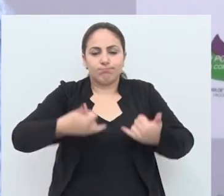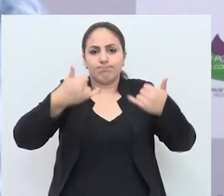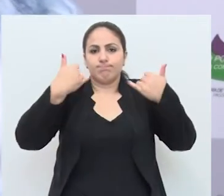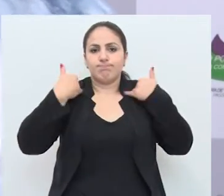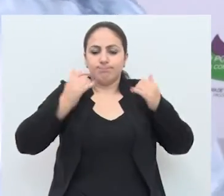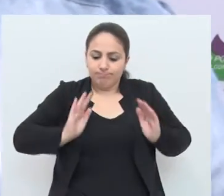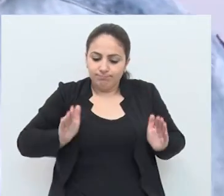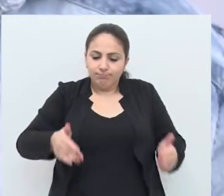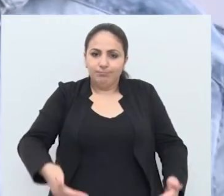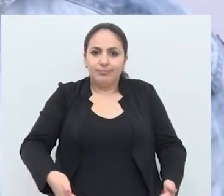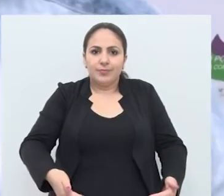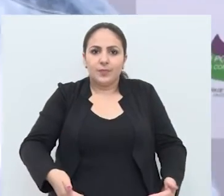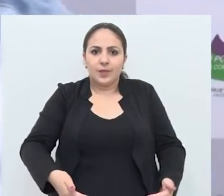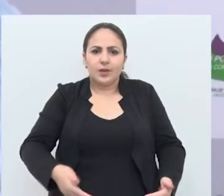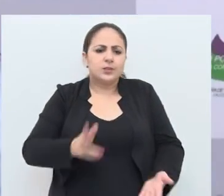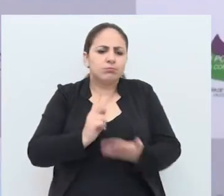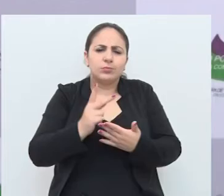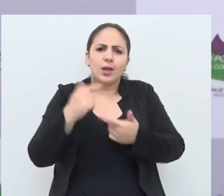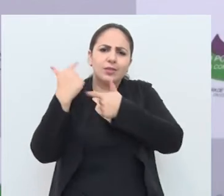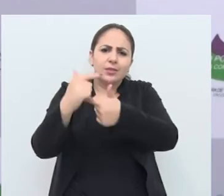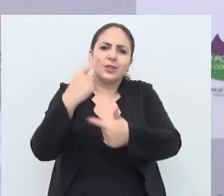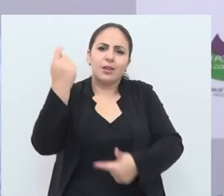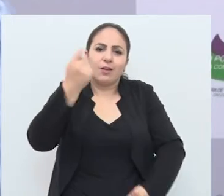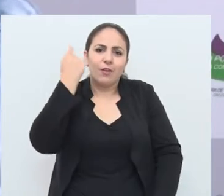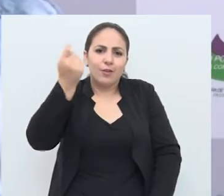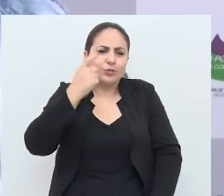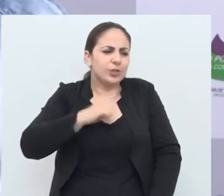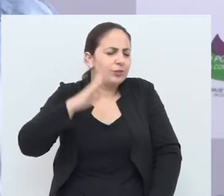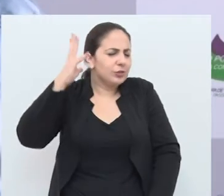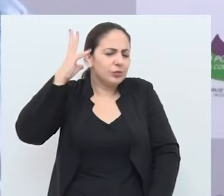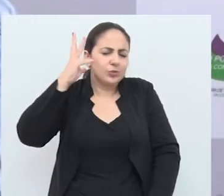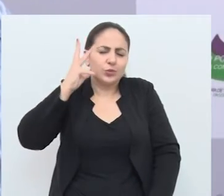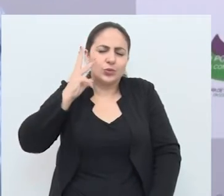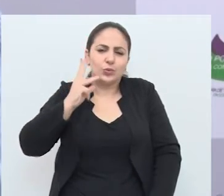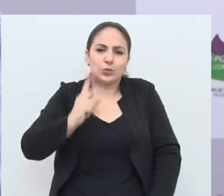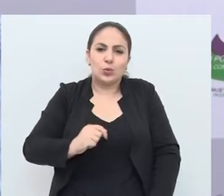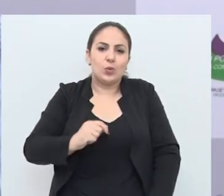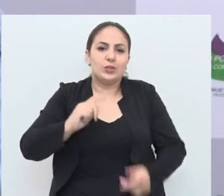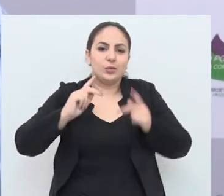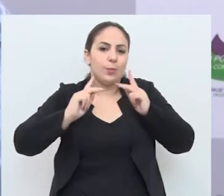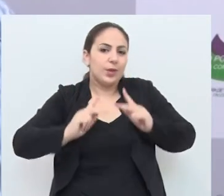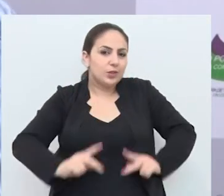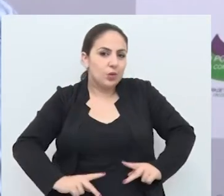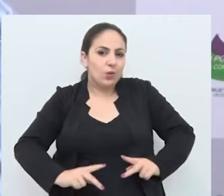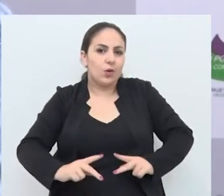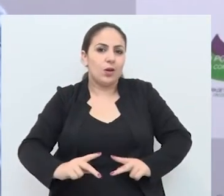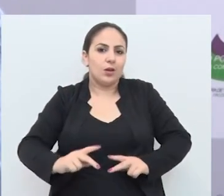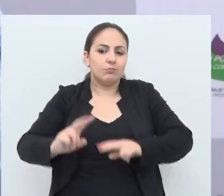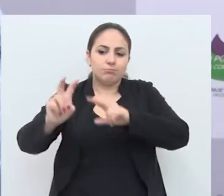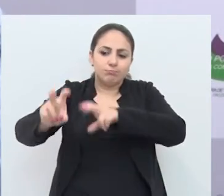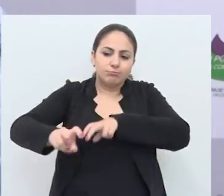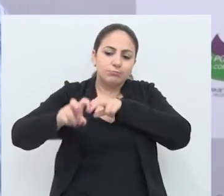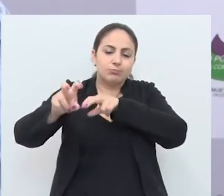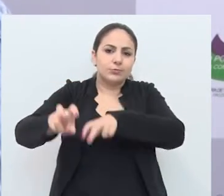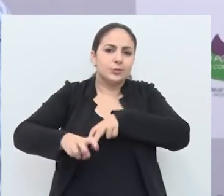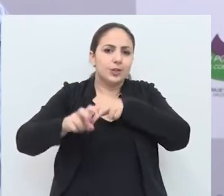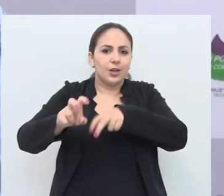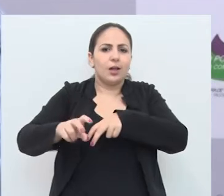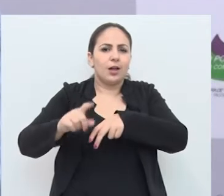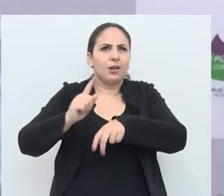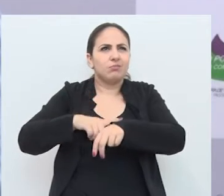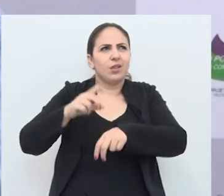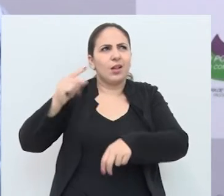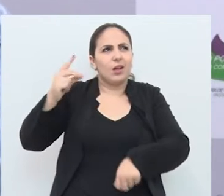elevando sempre a tradição gaúcha. Teve todos os fazendeiros e estanceiros da